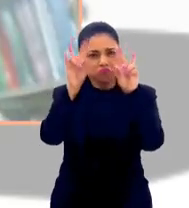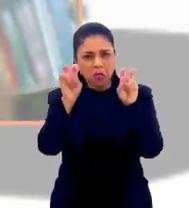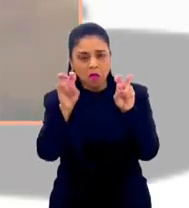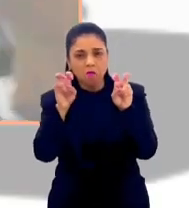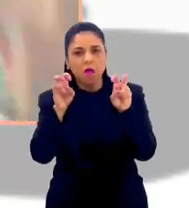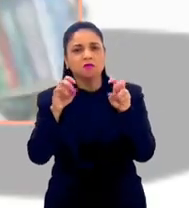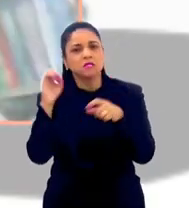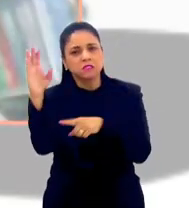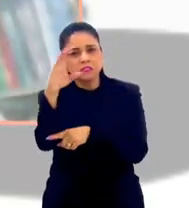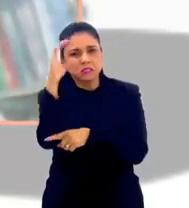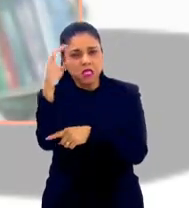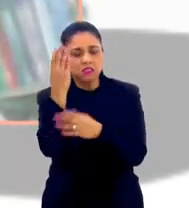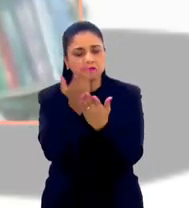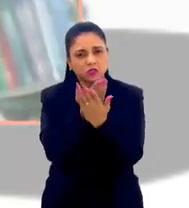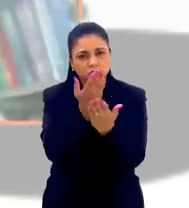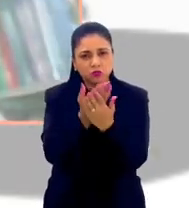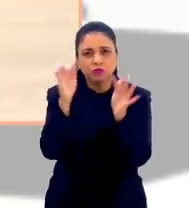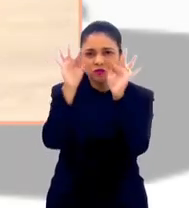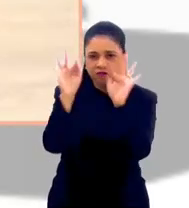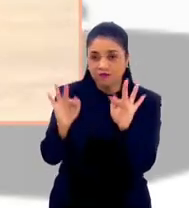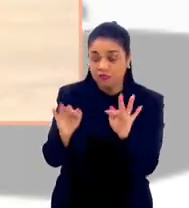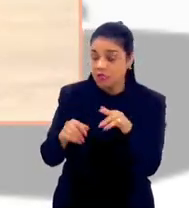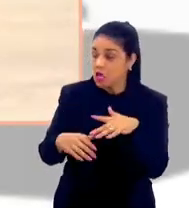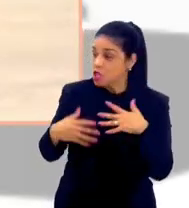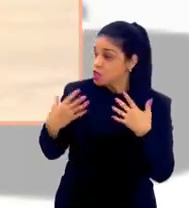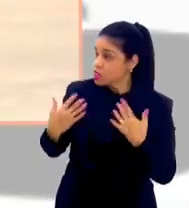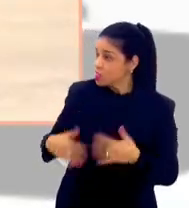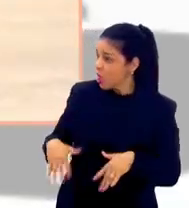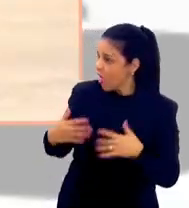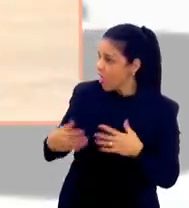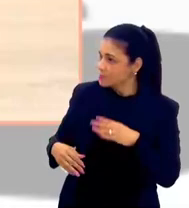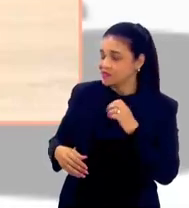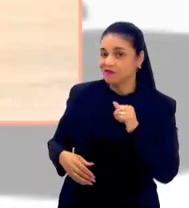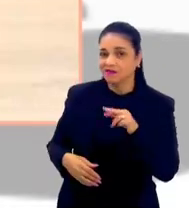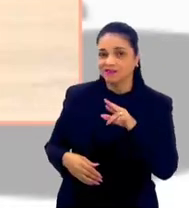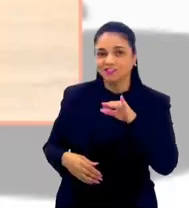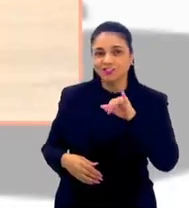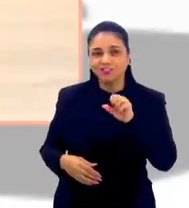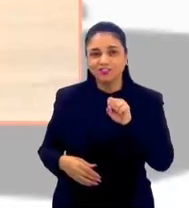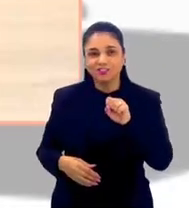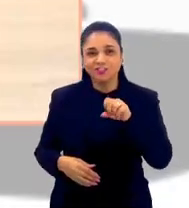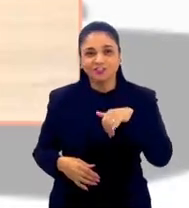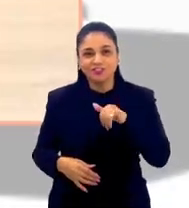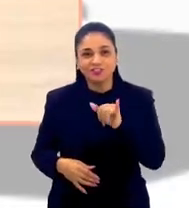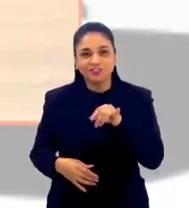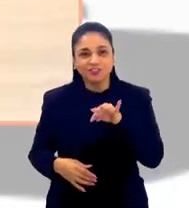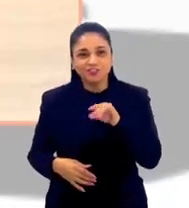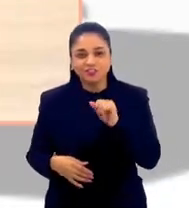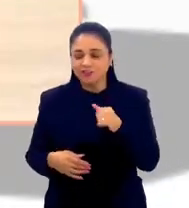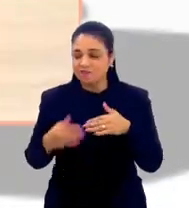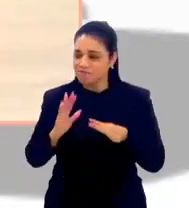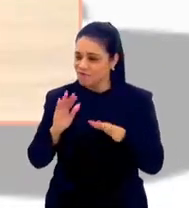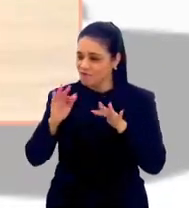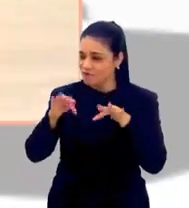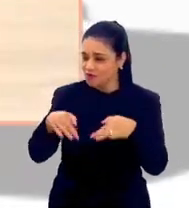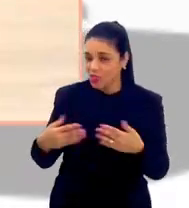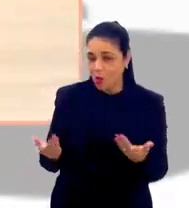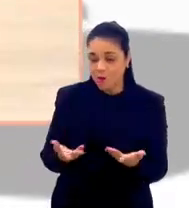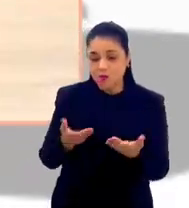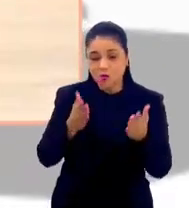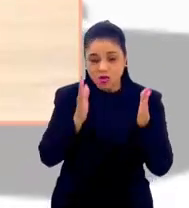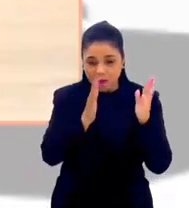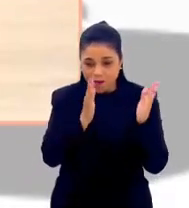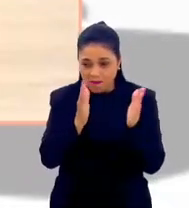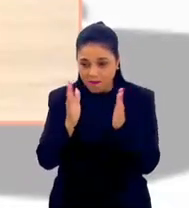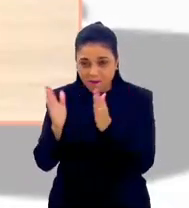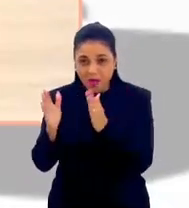ciência, isso é vida, isso é felicidade. Nossa Cristina, a gente está se encaminhando infelizmente para o final, porque eu queria fazer aqui uma sequência,